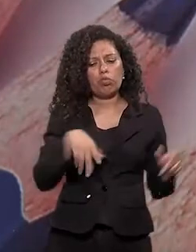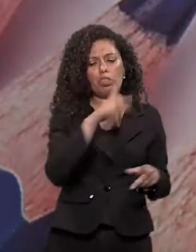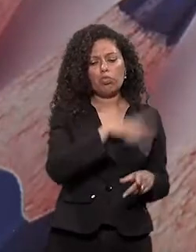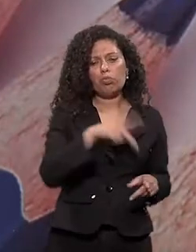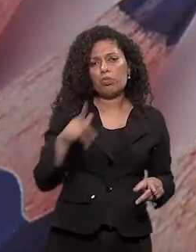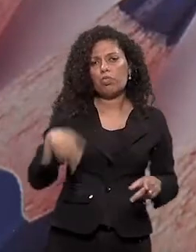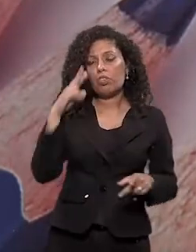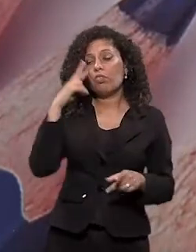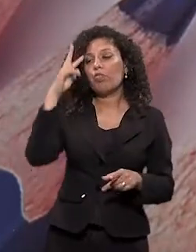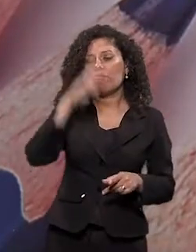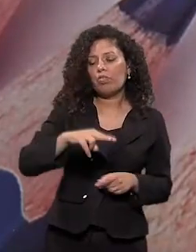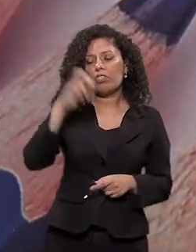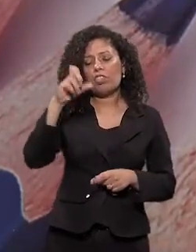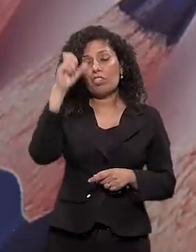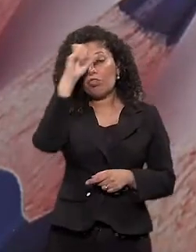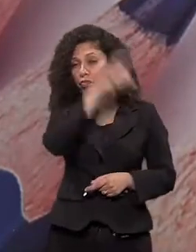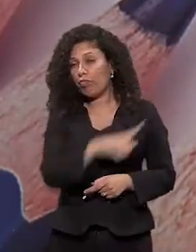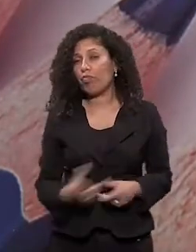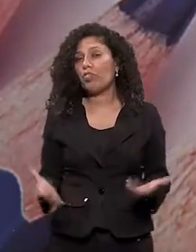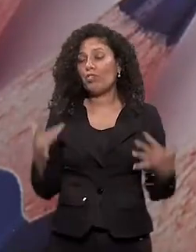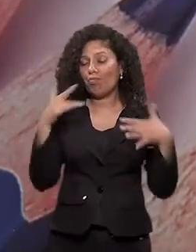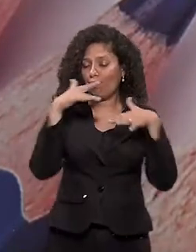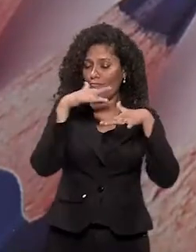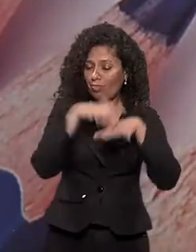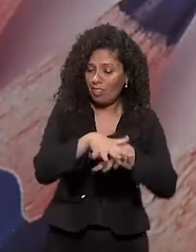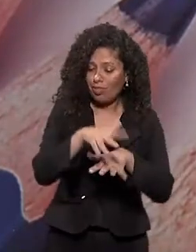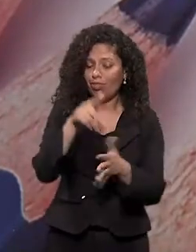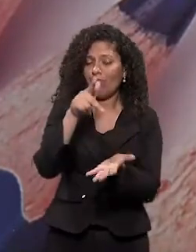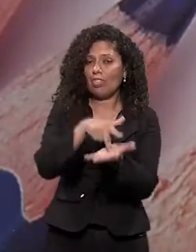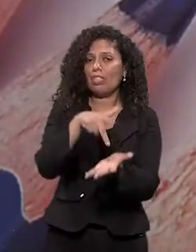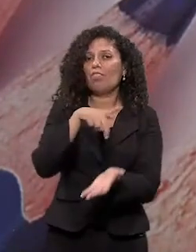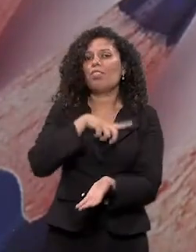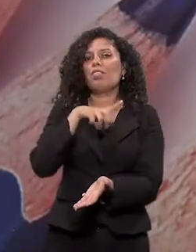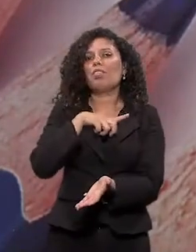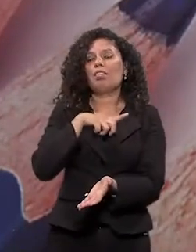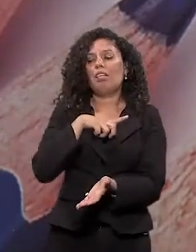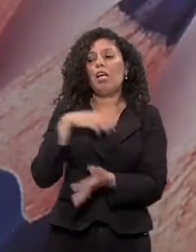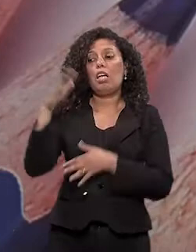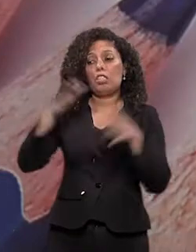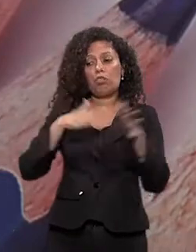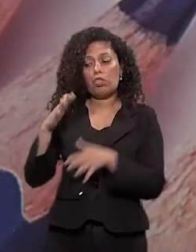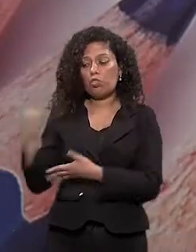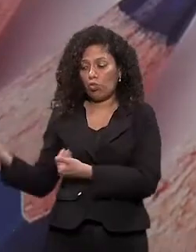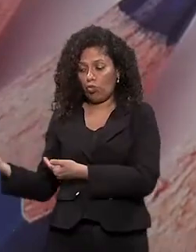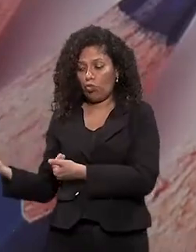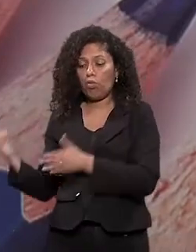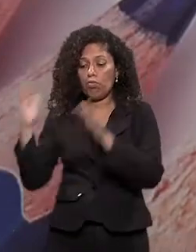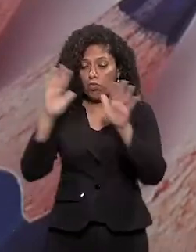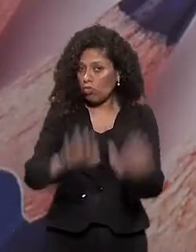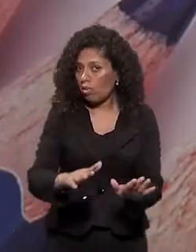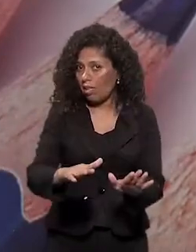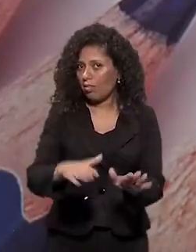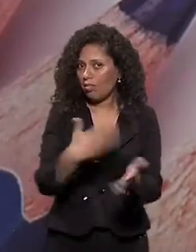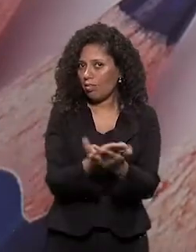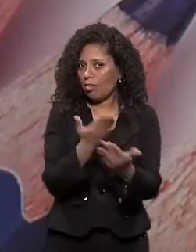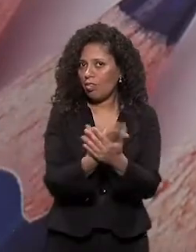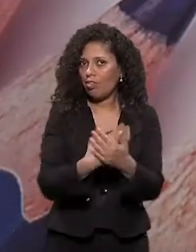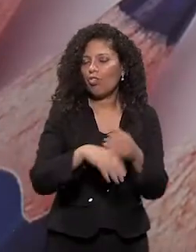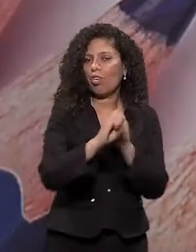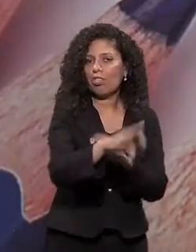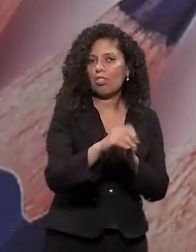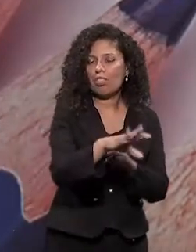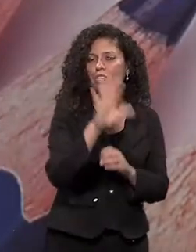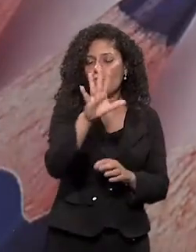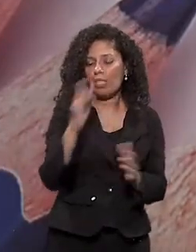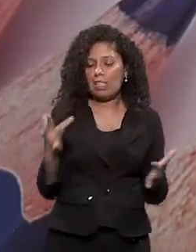dificuldade, né? Efetivar a inclusão. Às vezes o aluno está integrado, ou seja, ele está na sala, mas ele não está incluído,